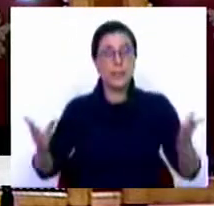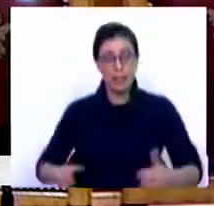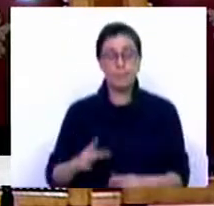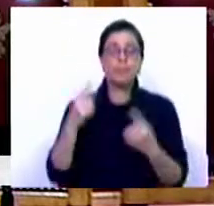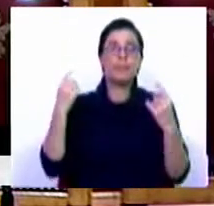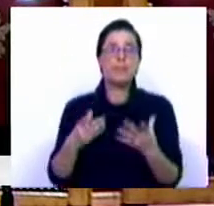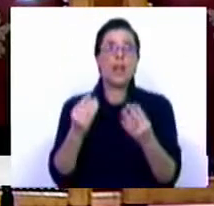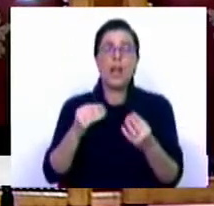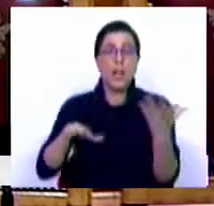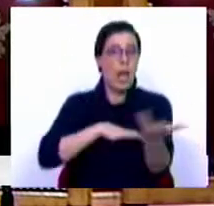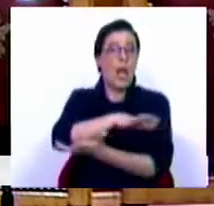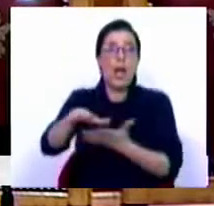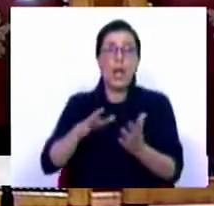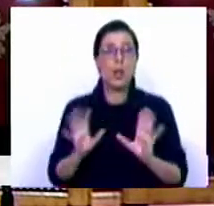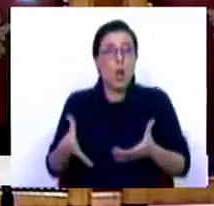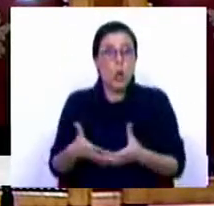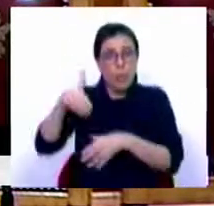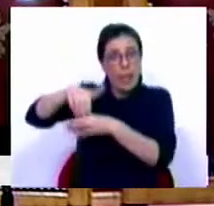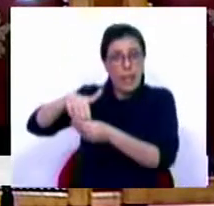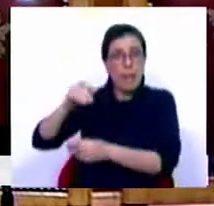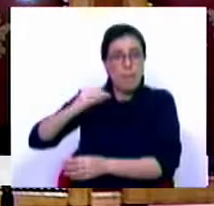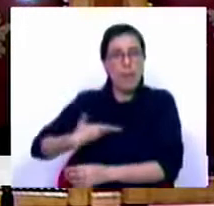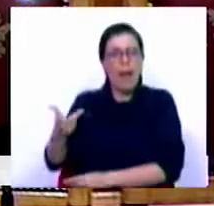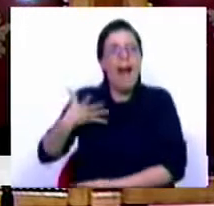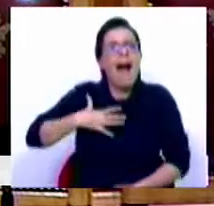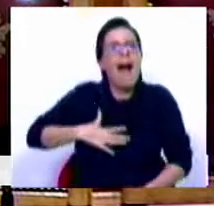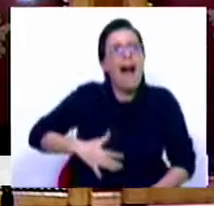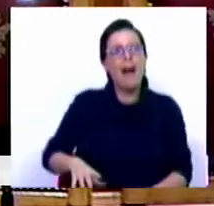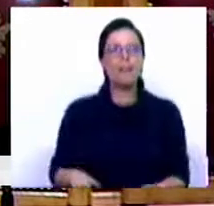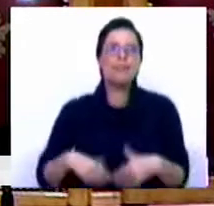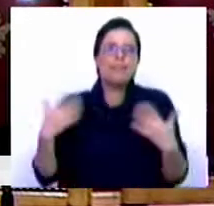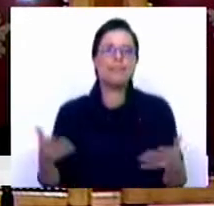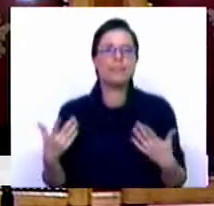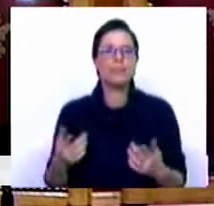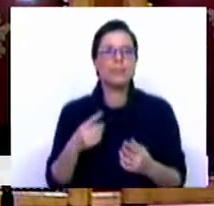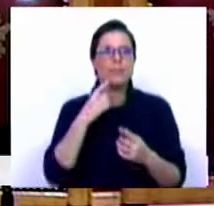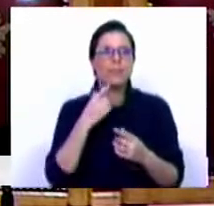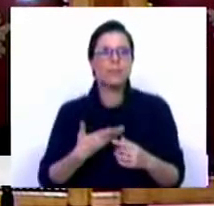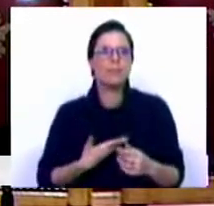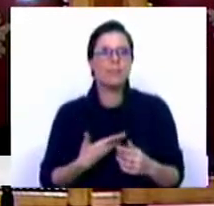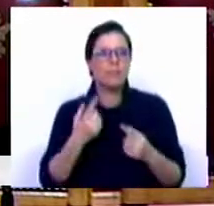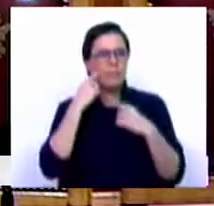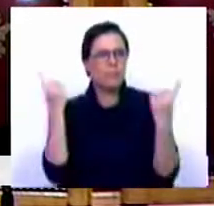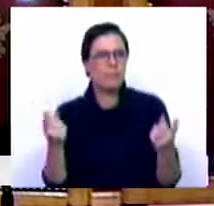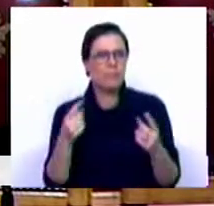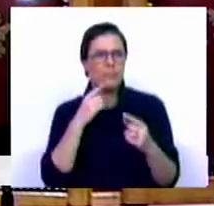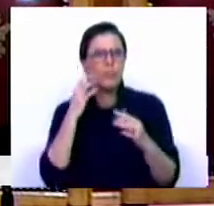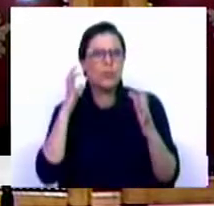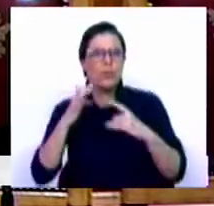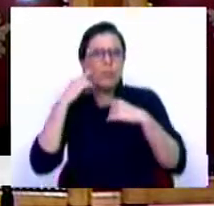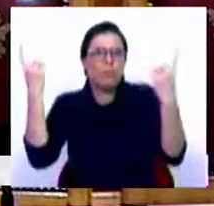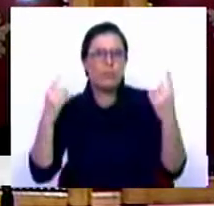existe tanta agitação no grupo parlamentar. Queriam, digamos assim, faturar um dishote, trazer aqui um soundbite,